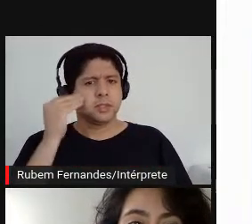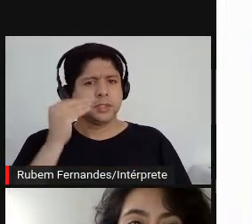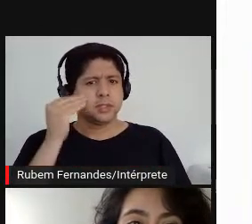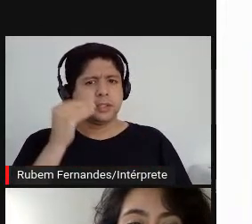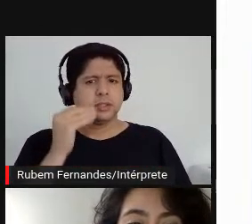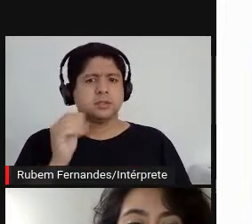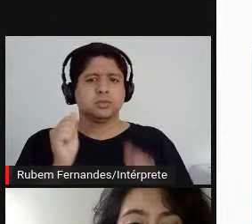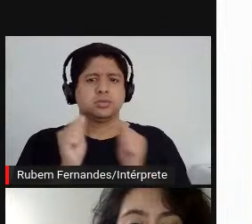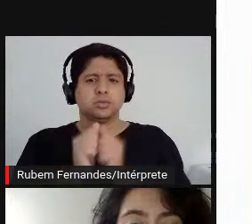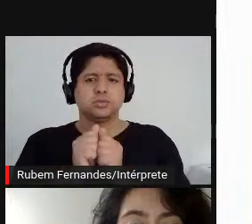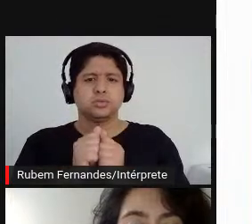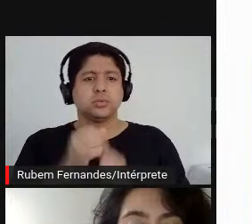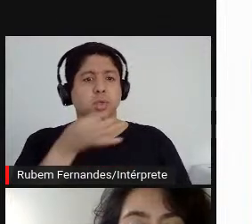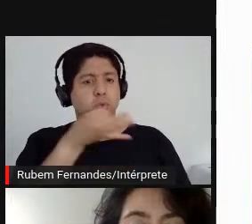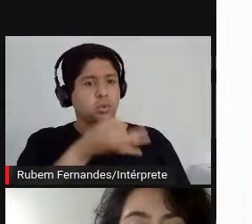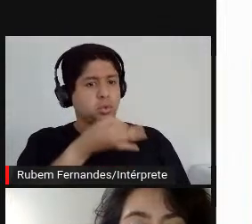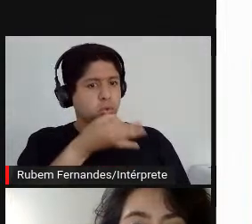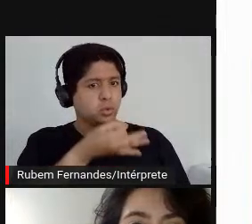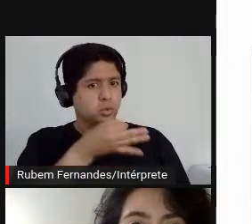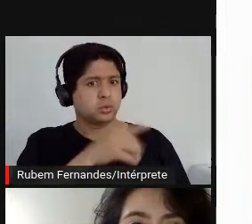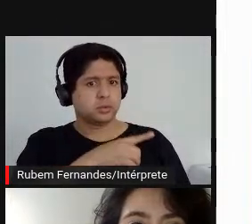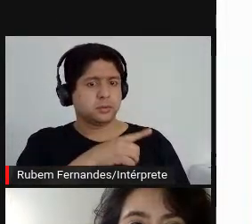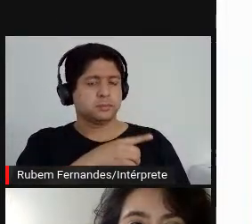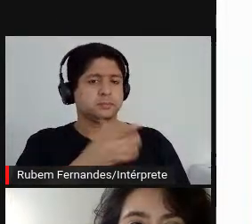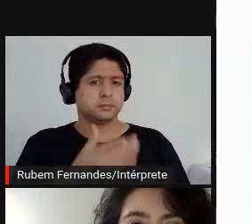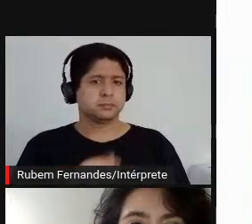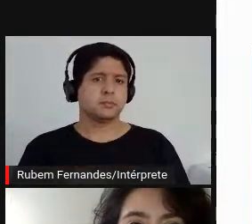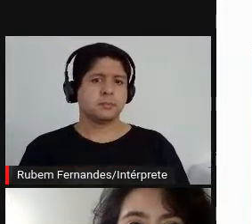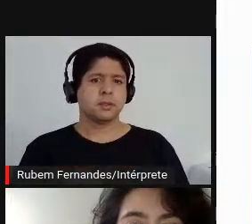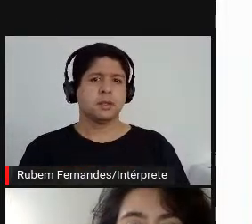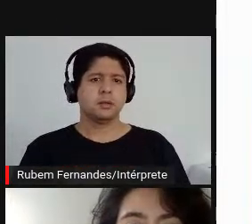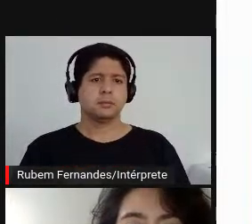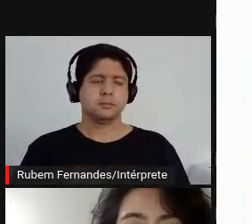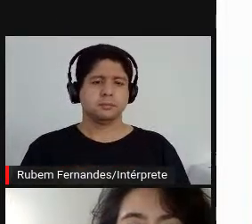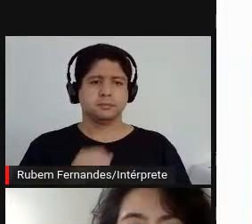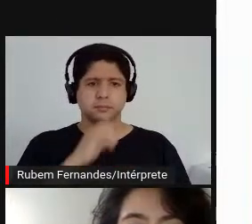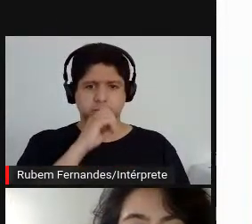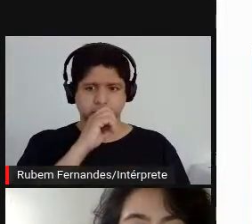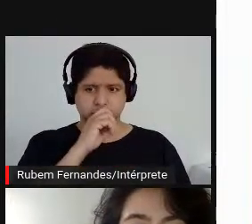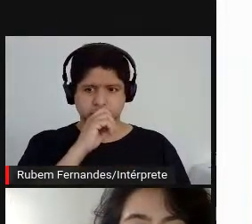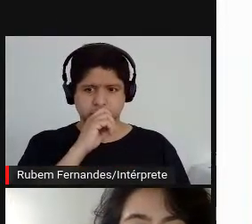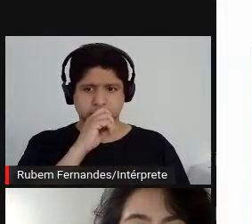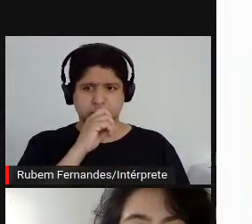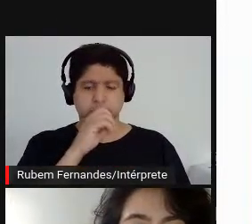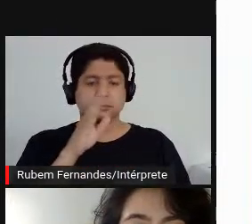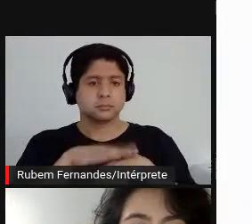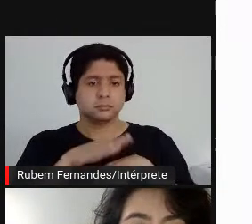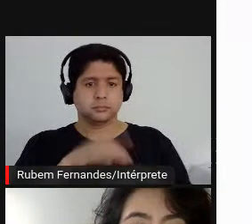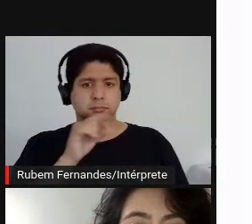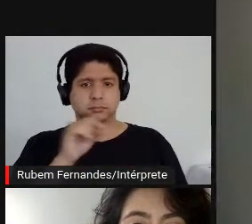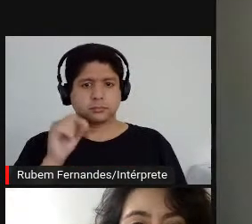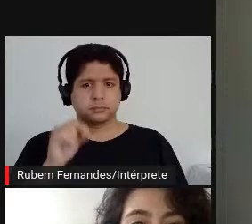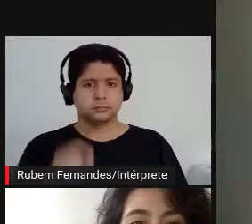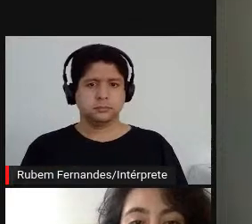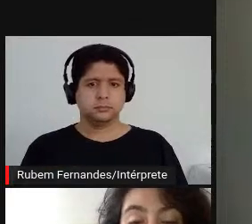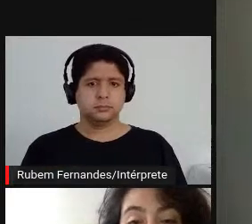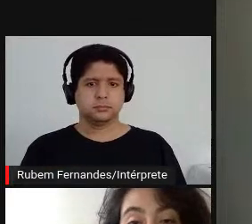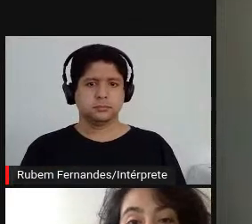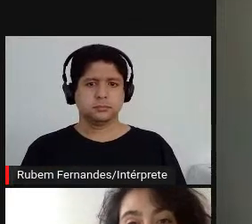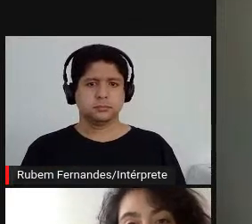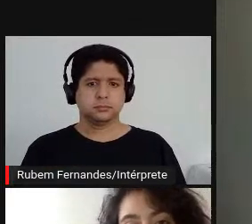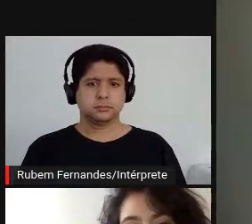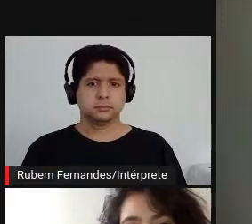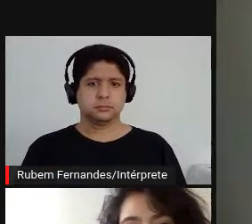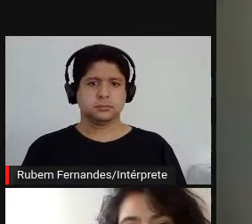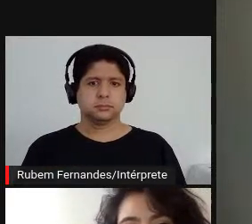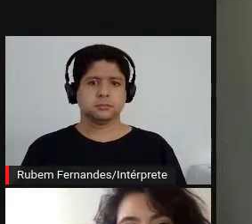uma edição sonora e... Que ela se dá no espaço expositivo